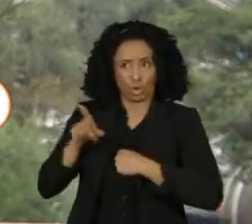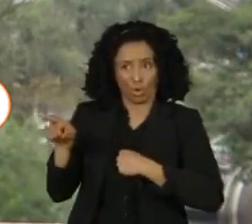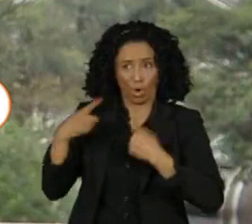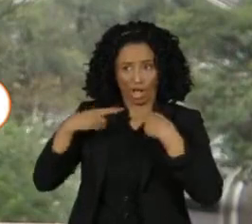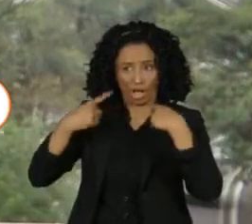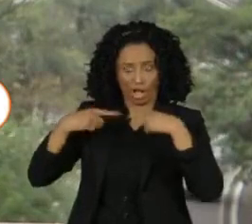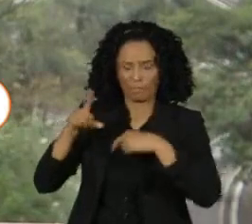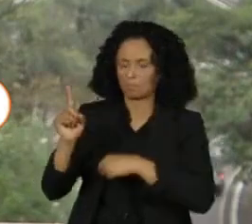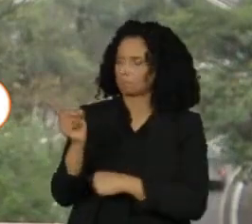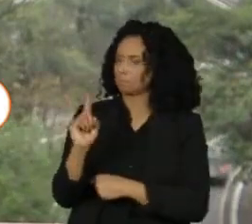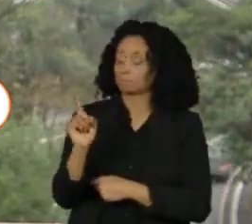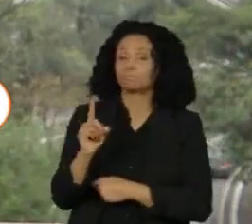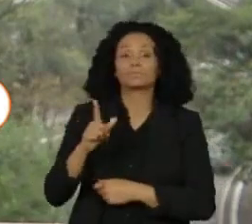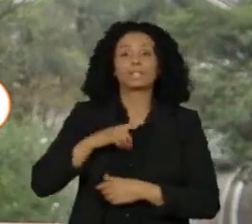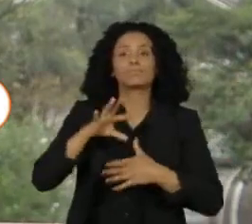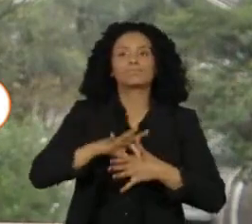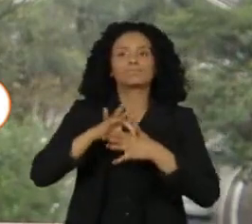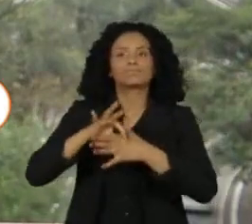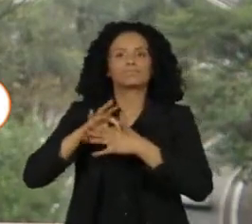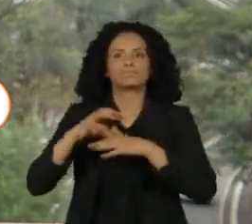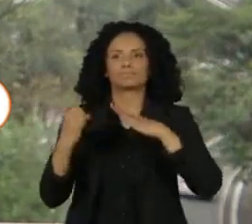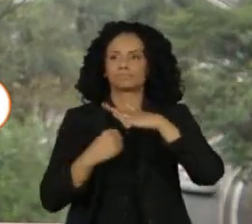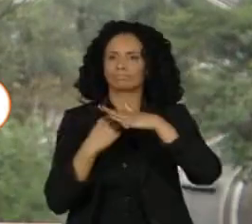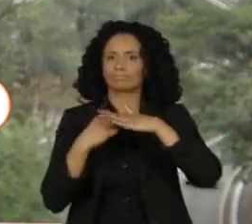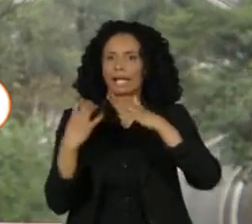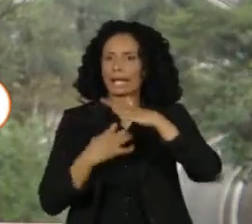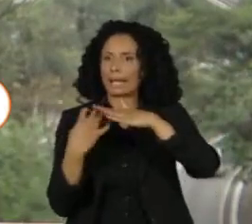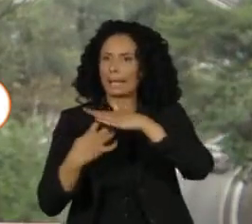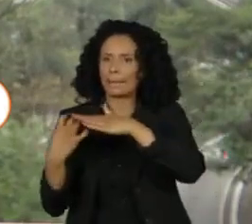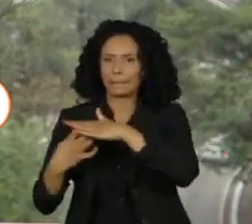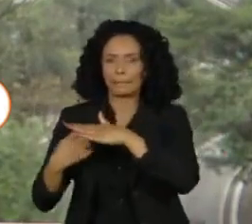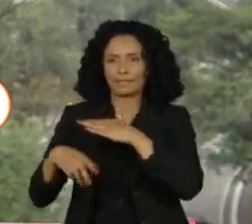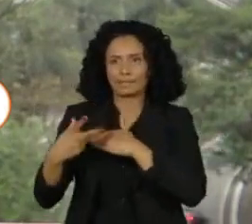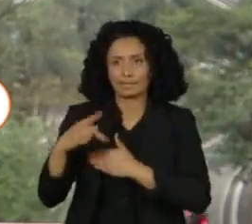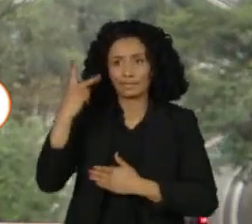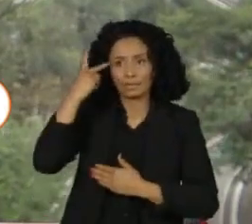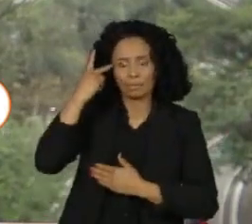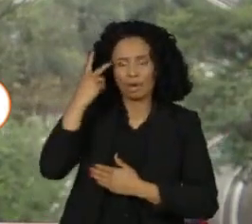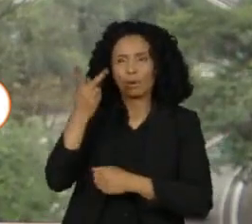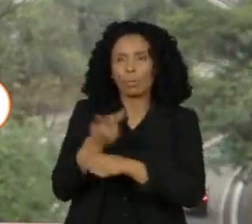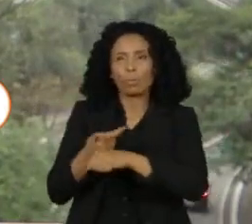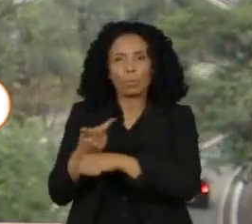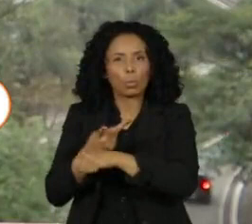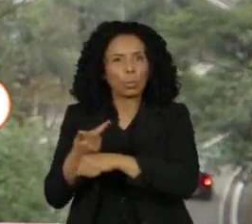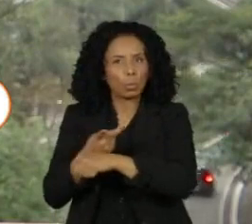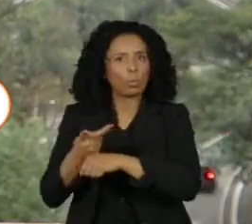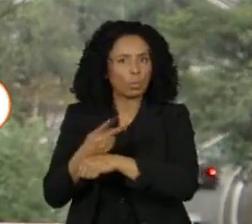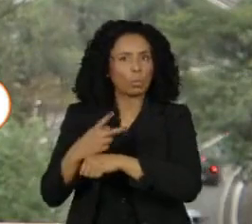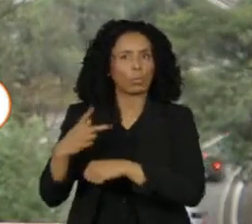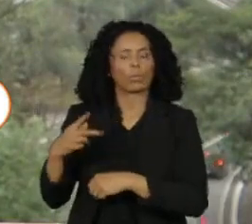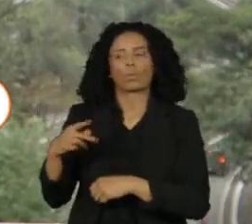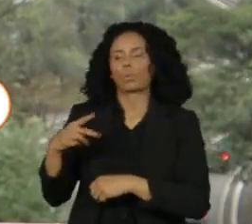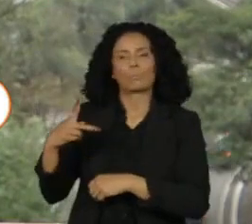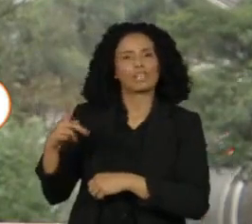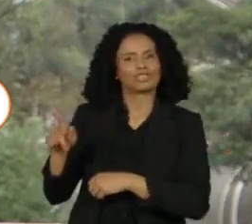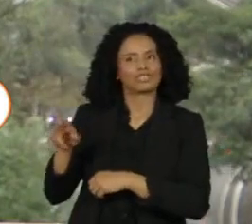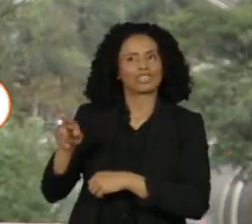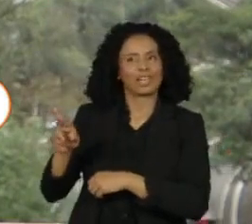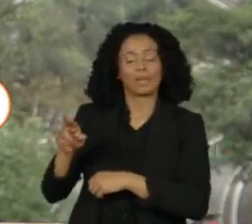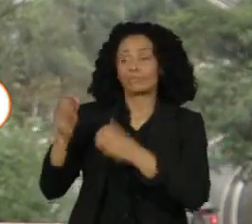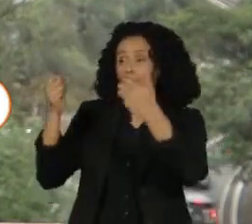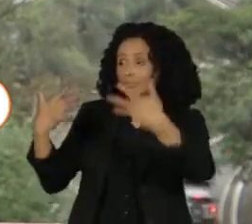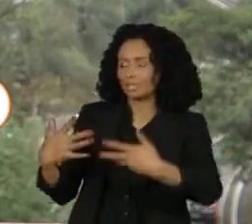líderes de indústrias ligados à Fiesp, aqui no Estado, procuraram a cúpula da Federação para dizer que o manifesto em favor da